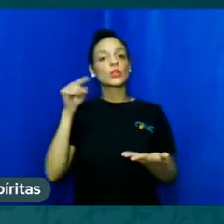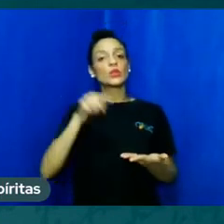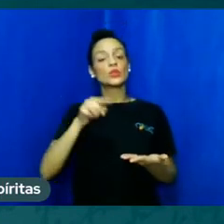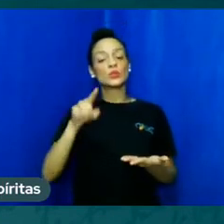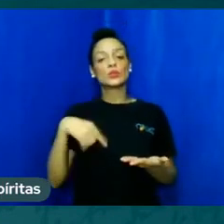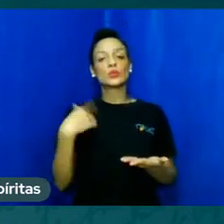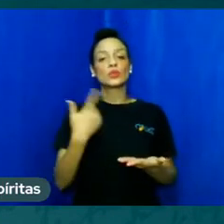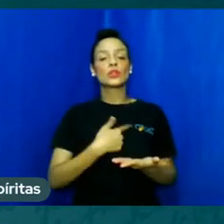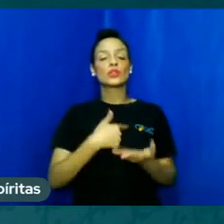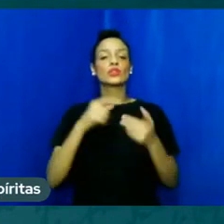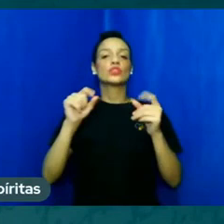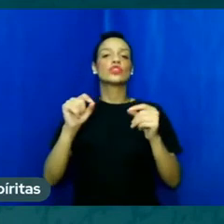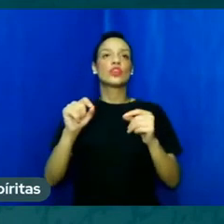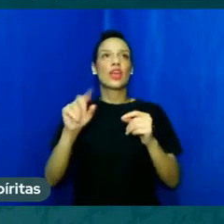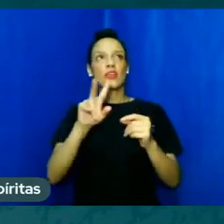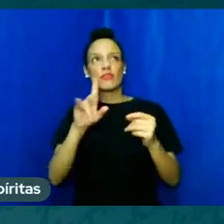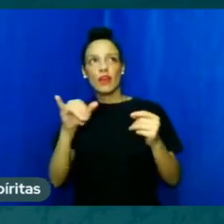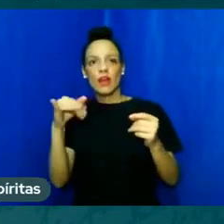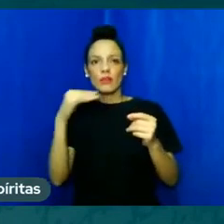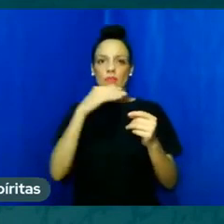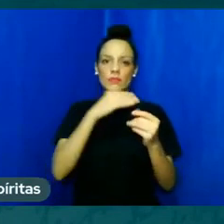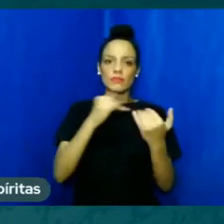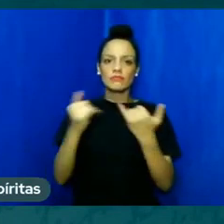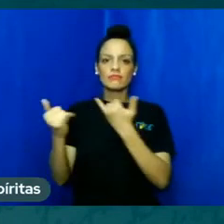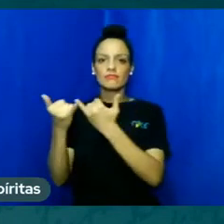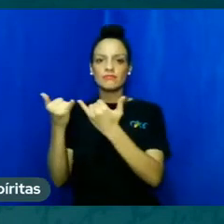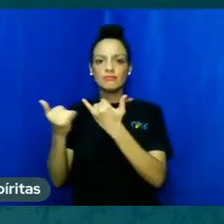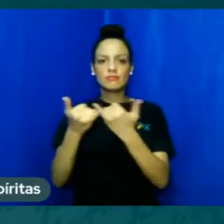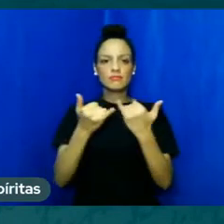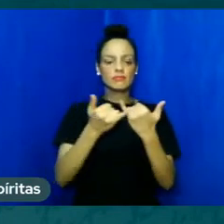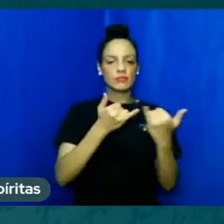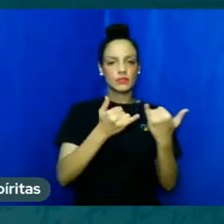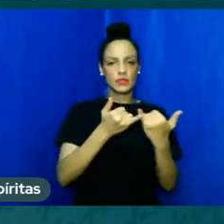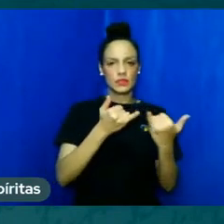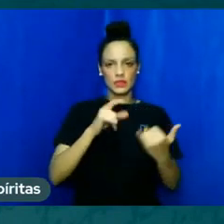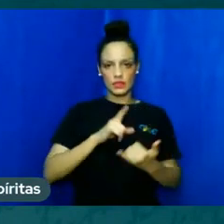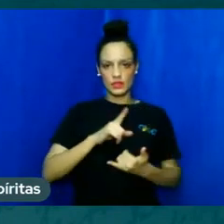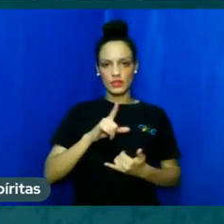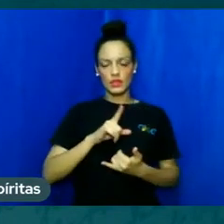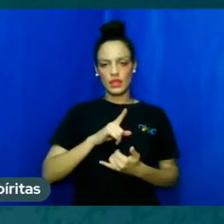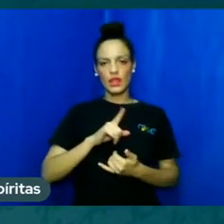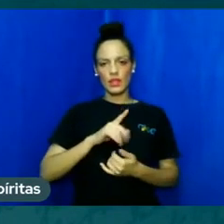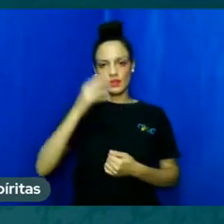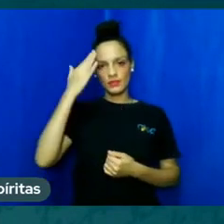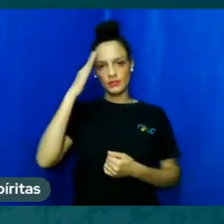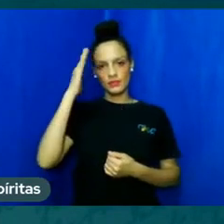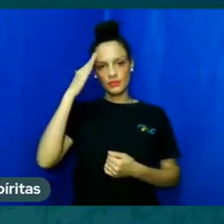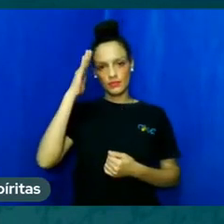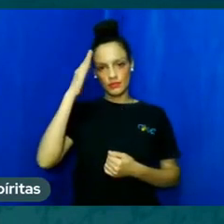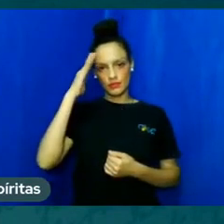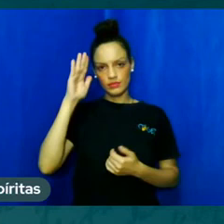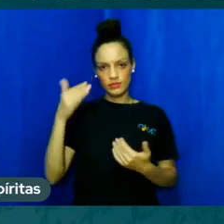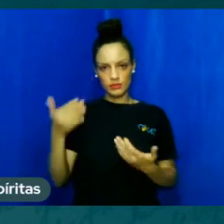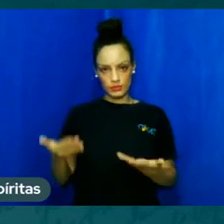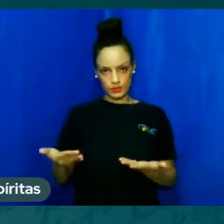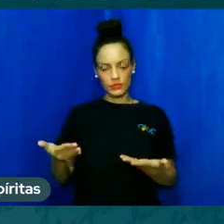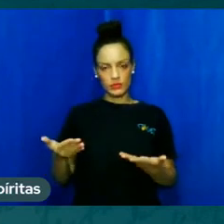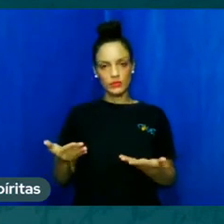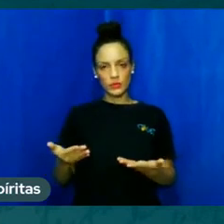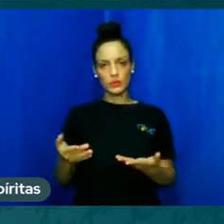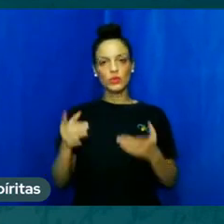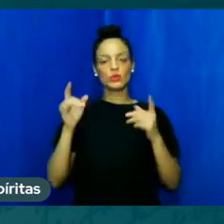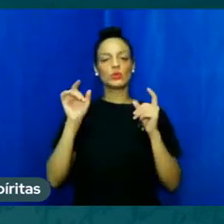vai vendo a similaridade, não a similitude imediata, mas a similaridade desses